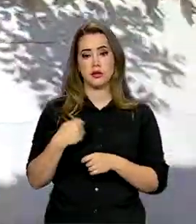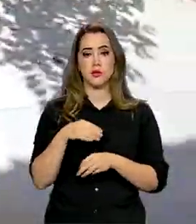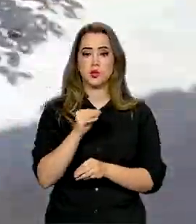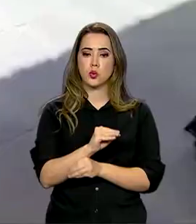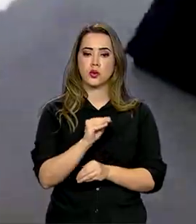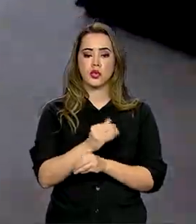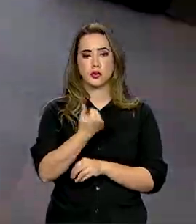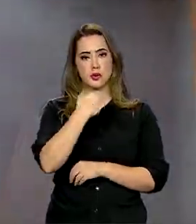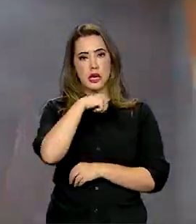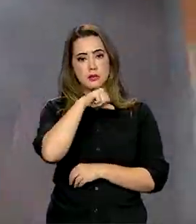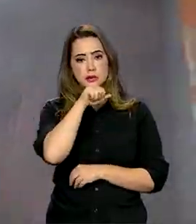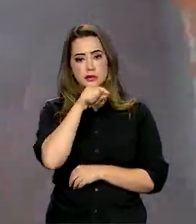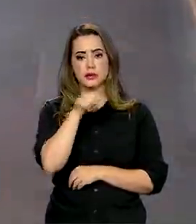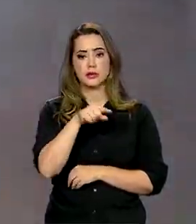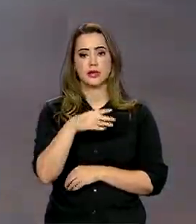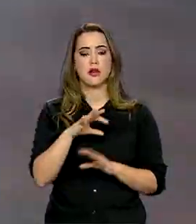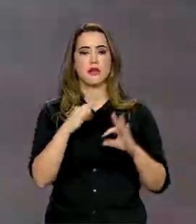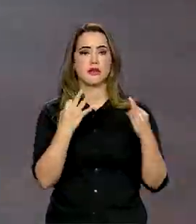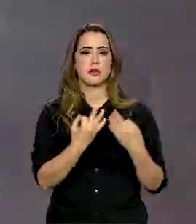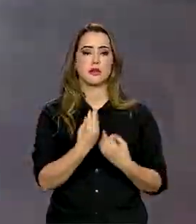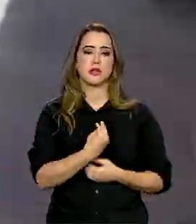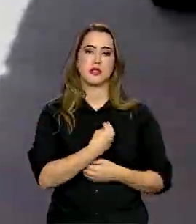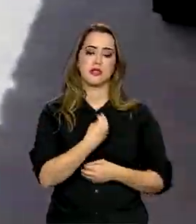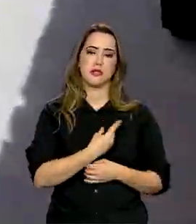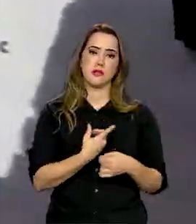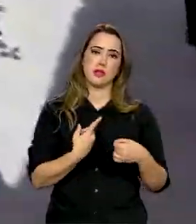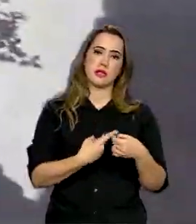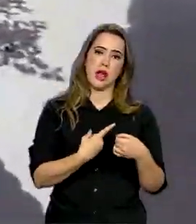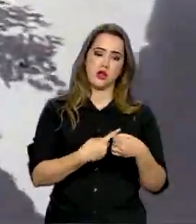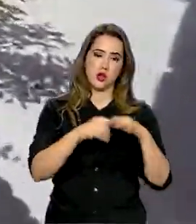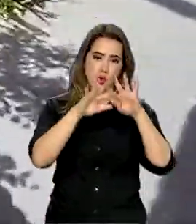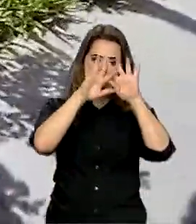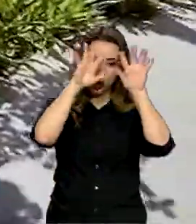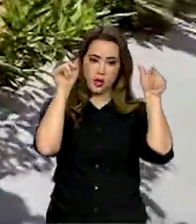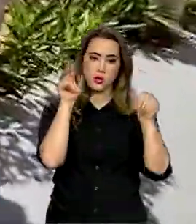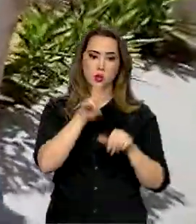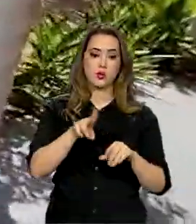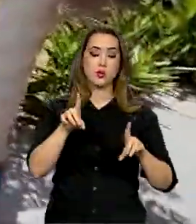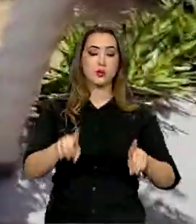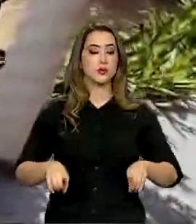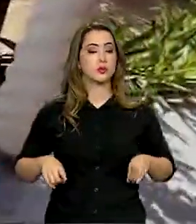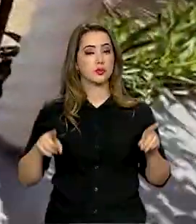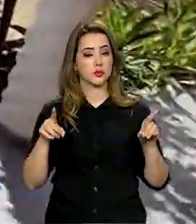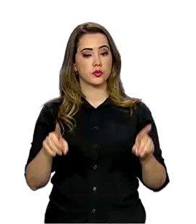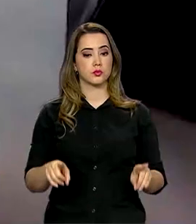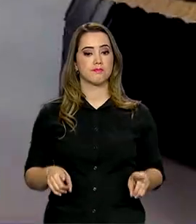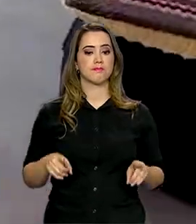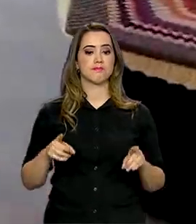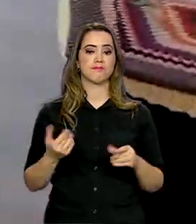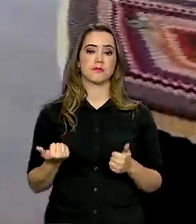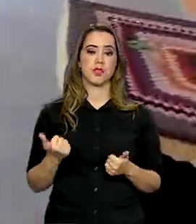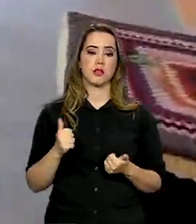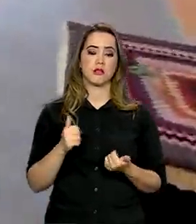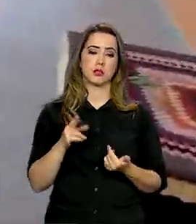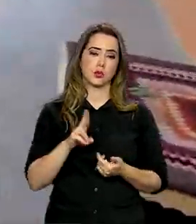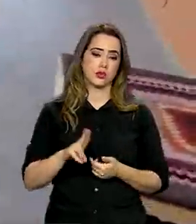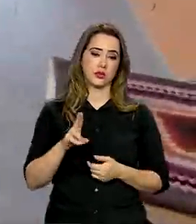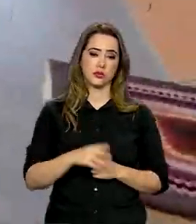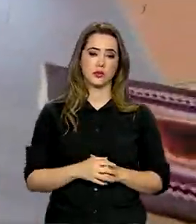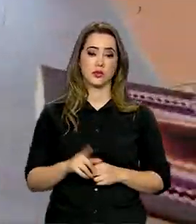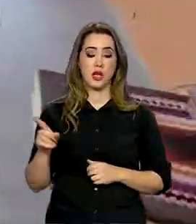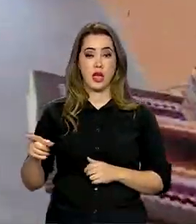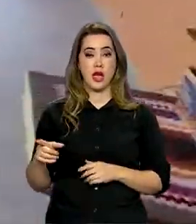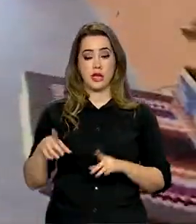Regiane. A família que mora em Chapuri, interior do Acre, usa uma cadeira de rodas improvisada. Essa cadeira já foi uma